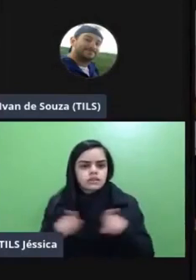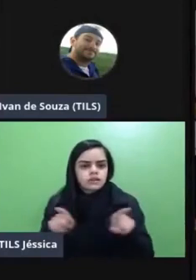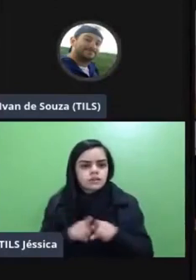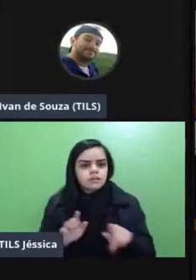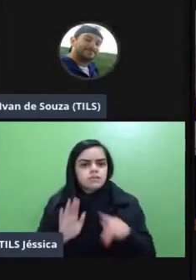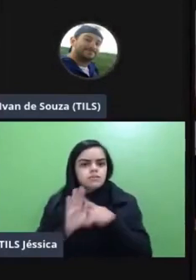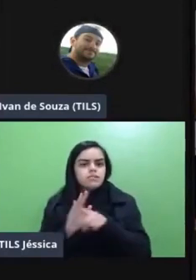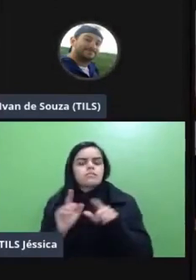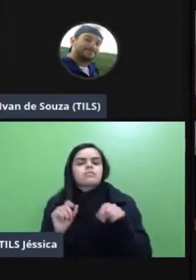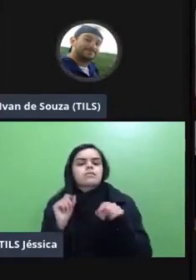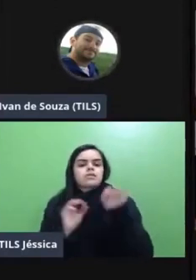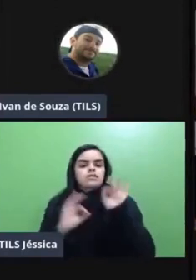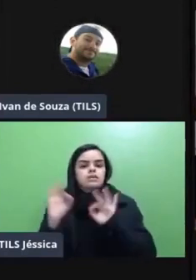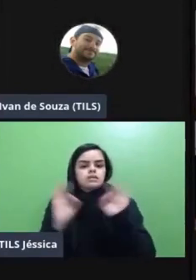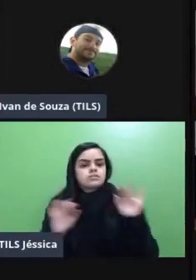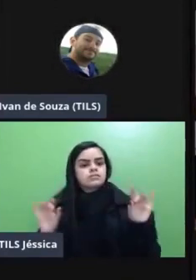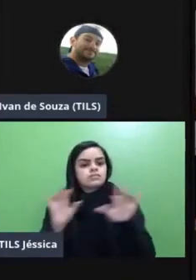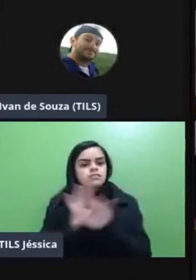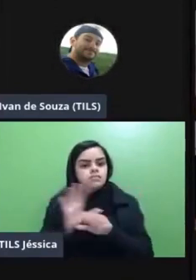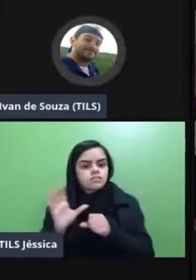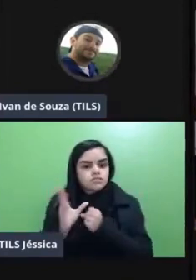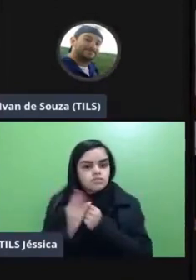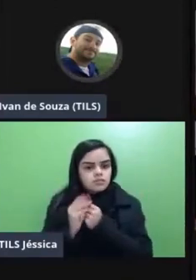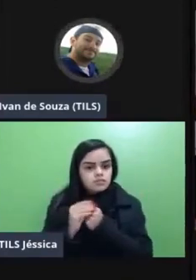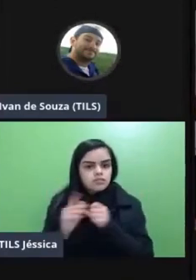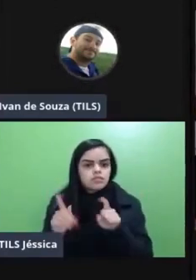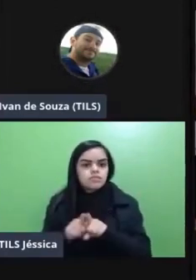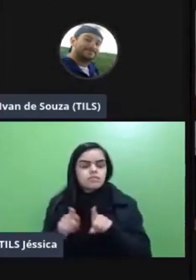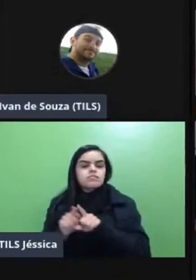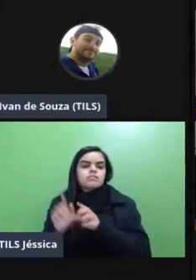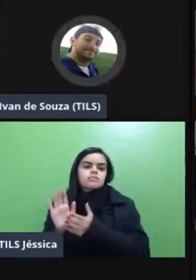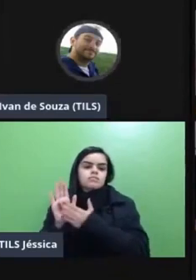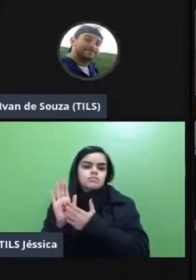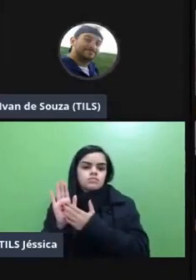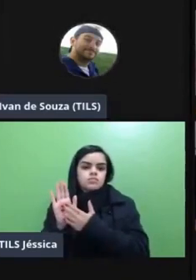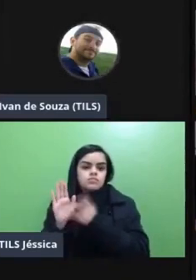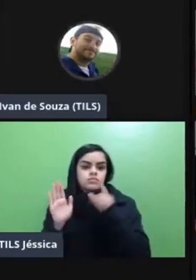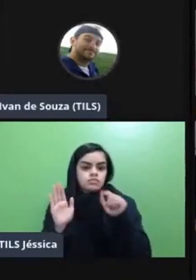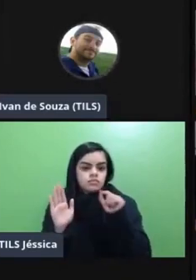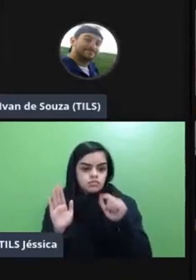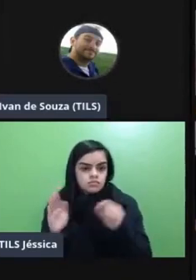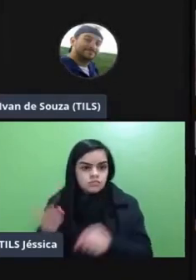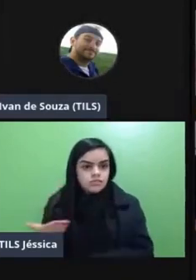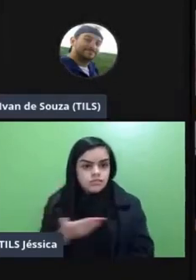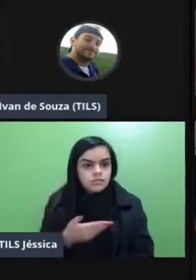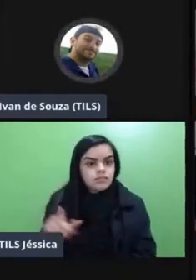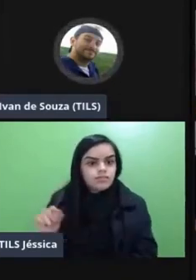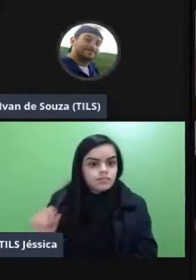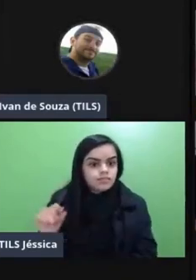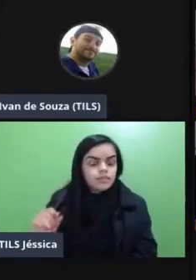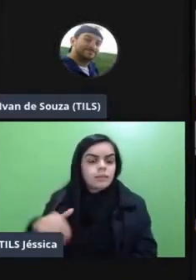e construindo esse conhecimento posso propor ali na minha plataforma para essa unidade talvez um pouco mais